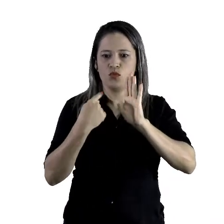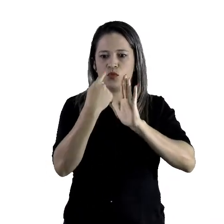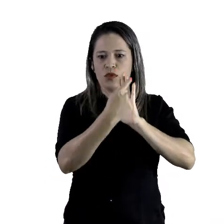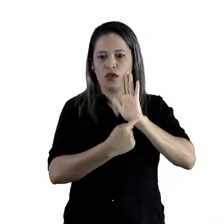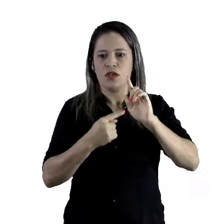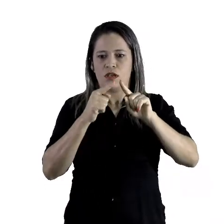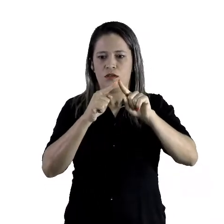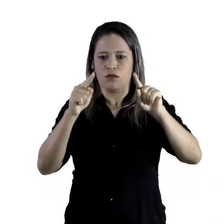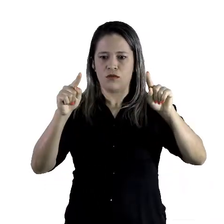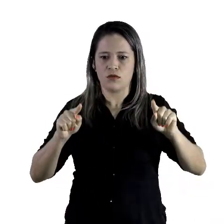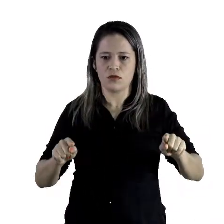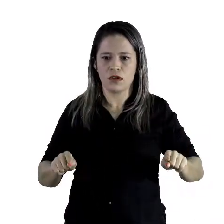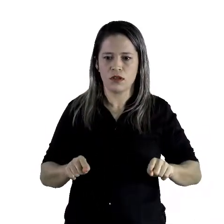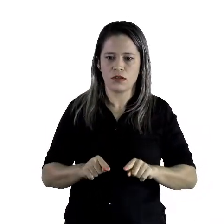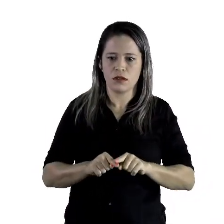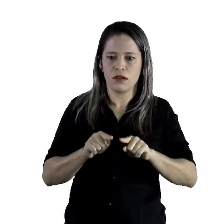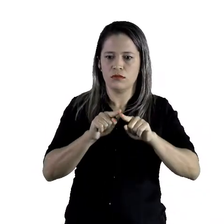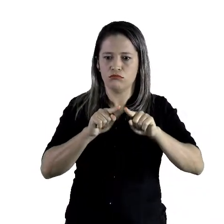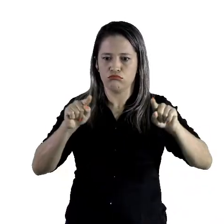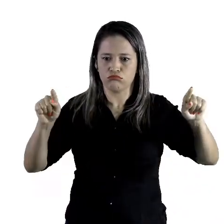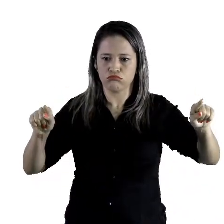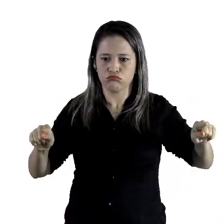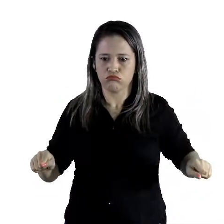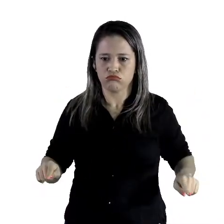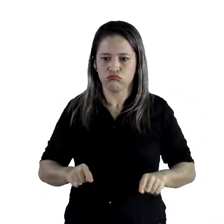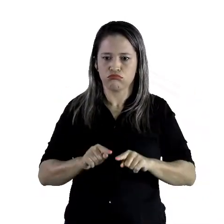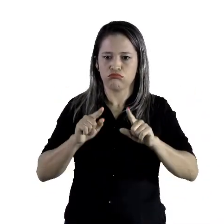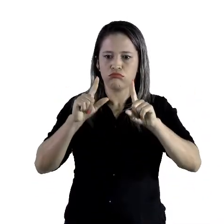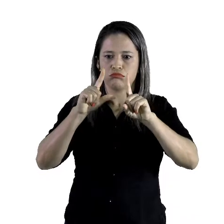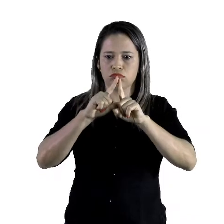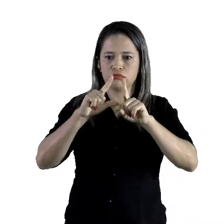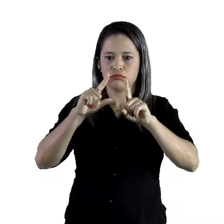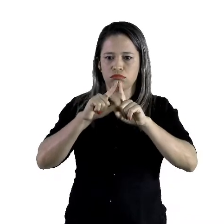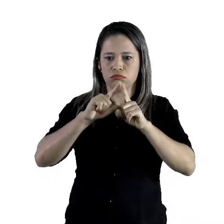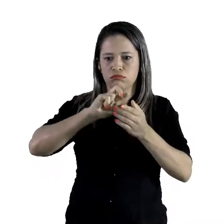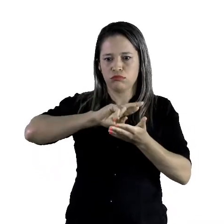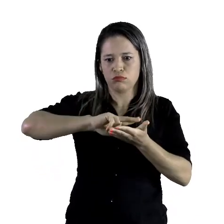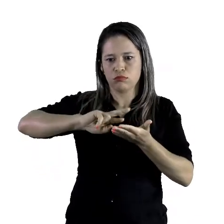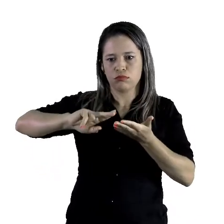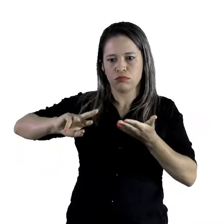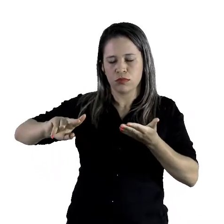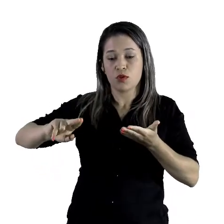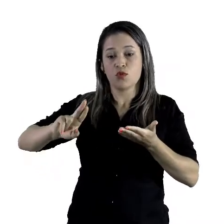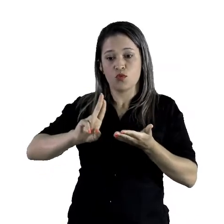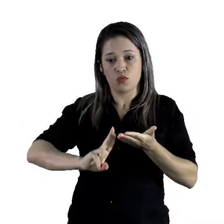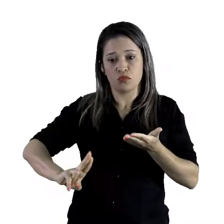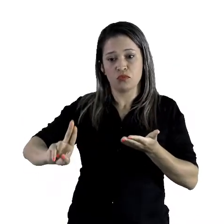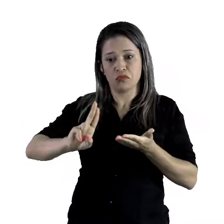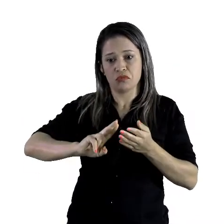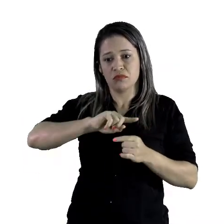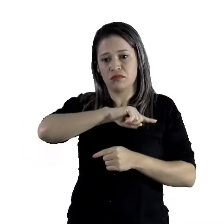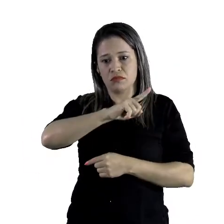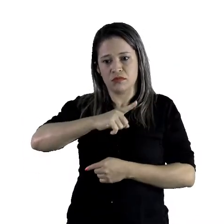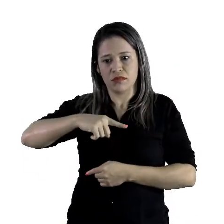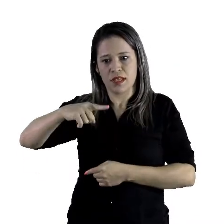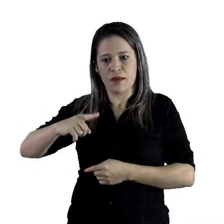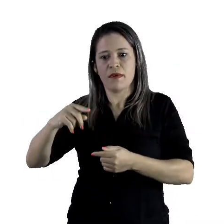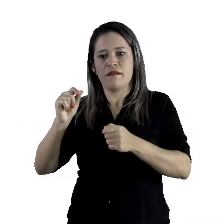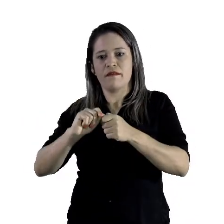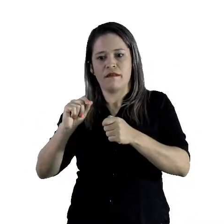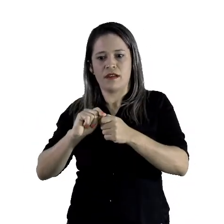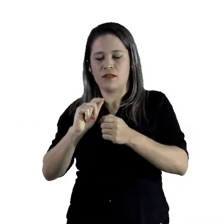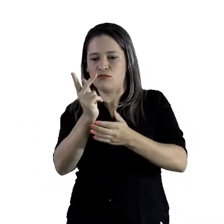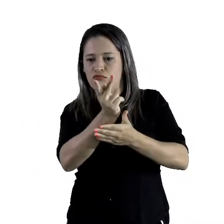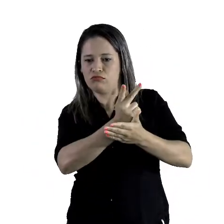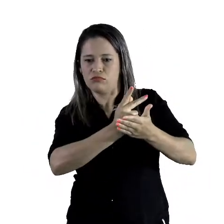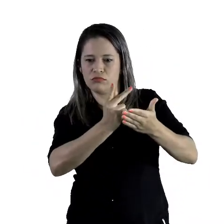quadrado, o retângulo, o triângulo. Use as formas geométricas e as linhas para desenhar